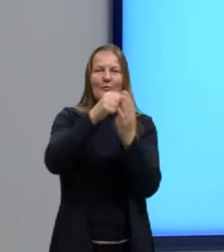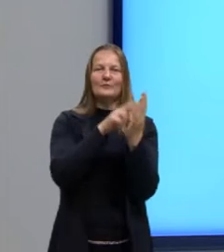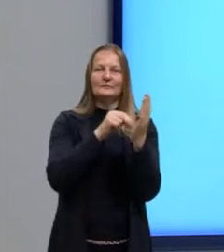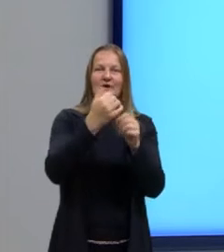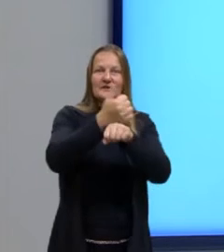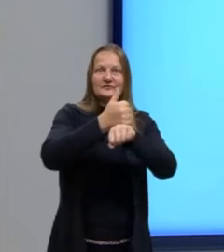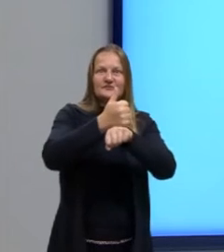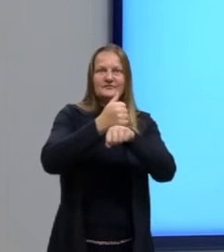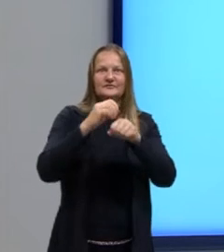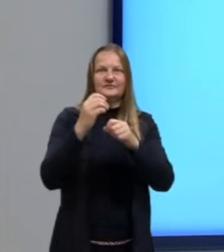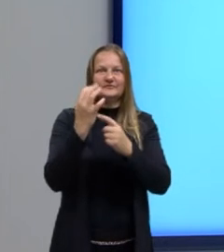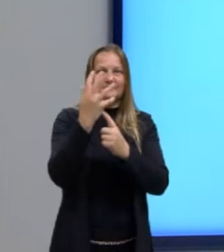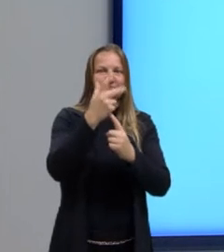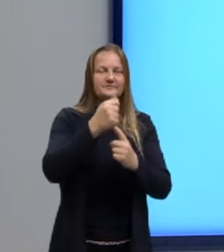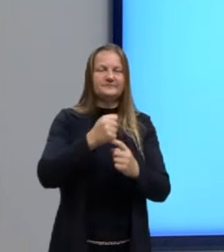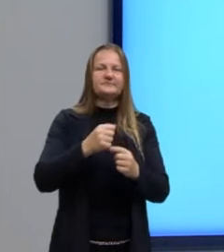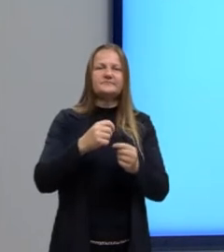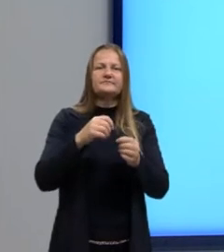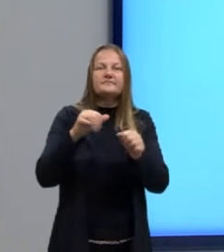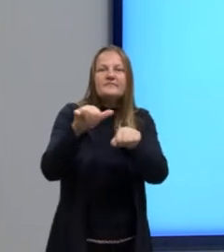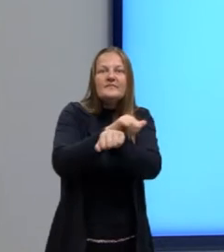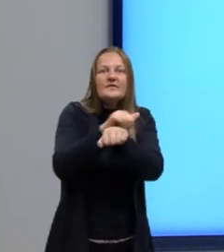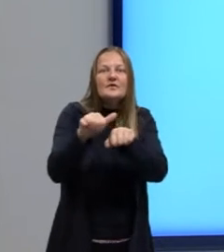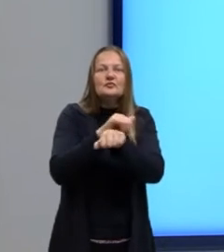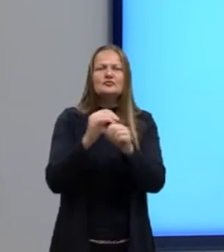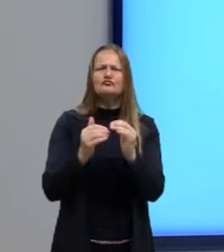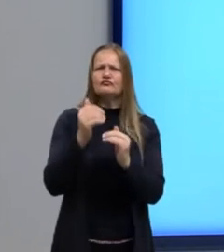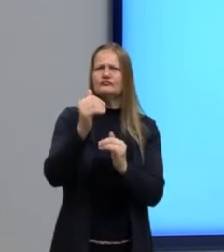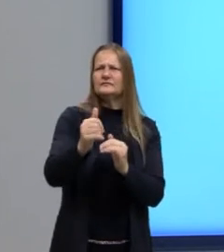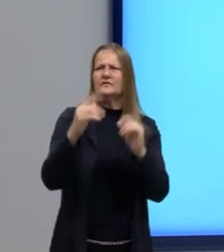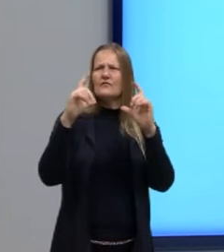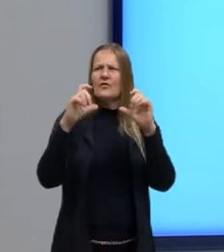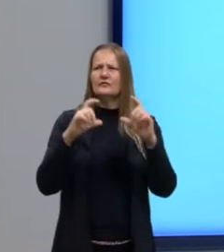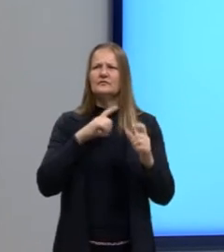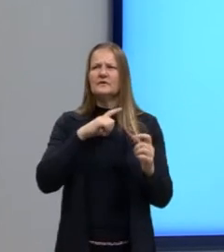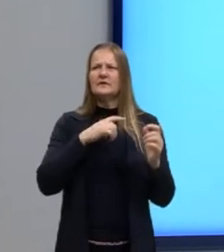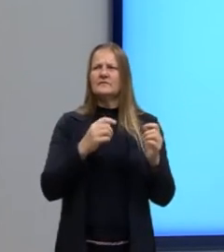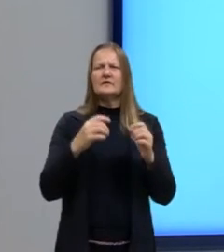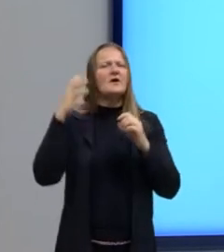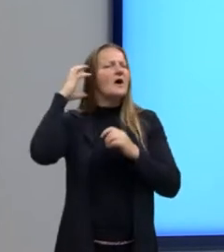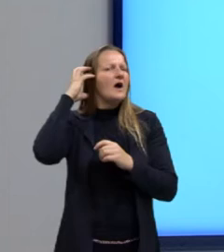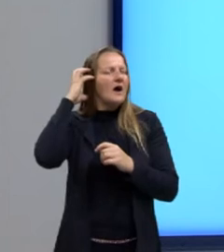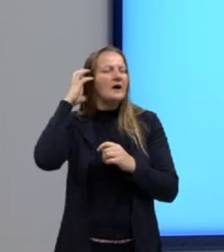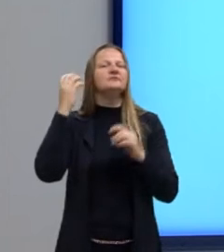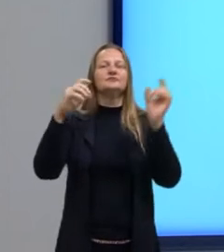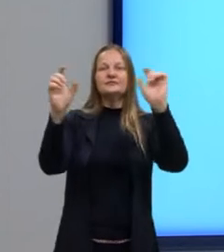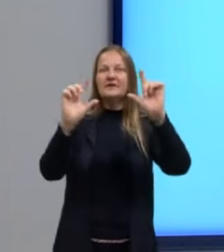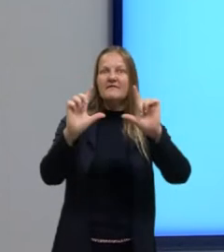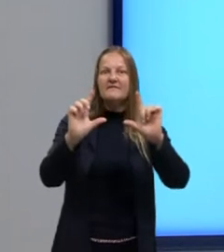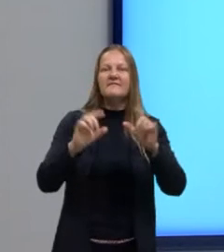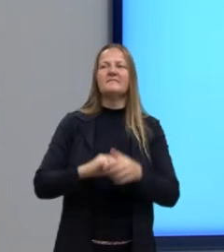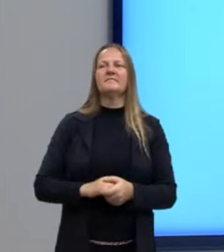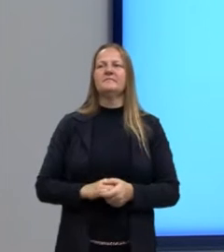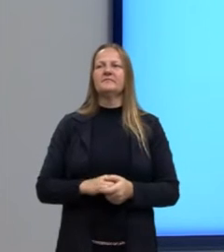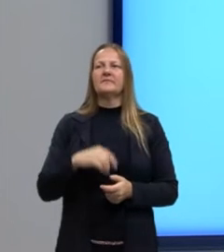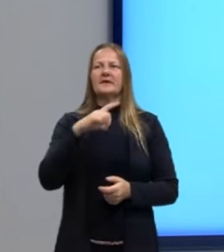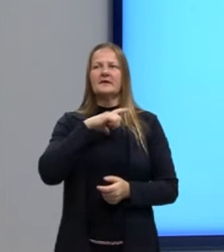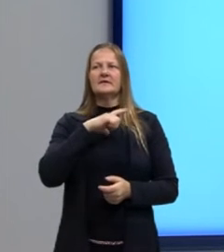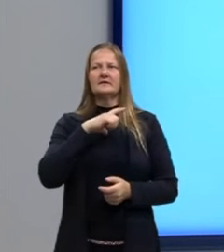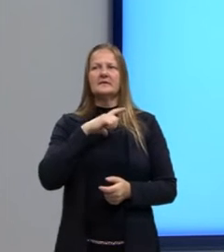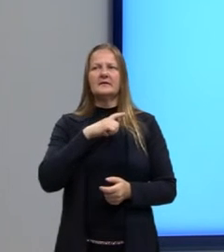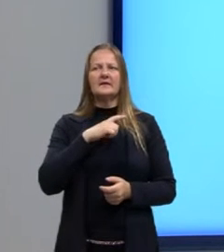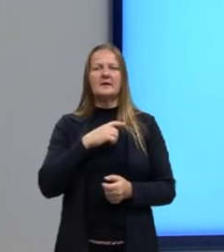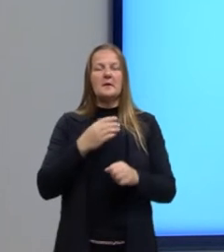todas essas características tecnológicas de avanço. Tu tens o rádio, tu tens a televisão, tu tens